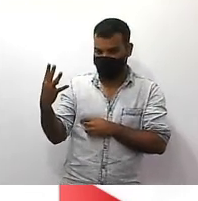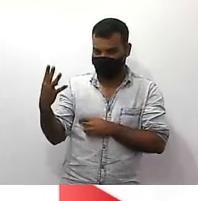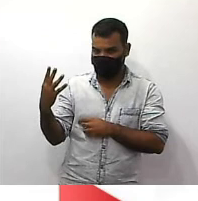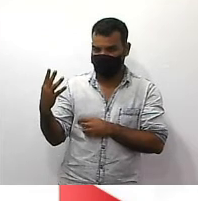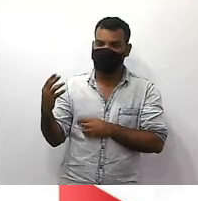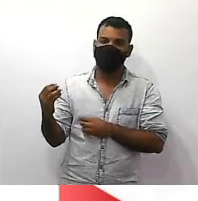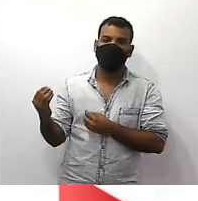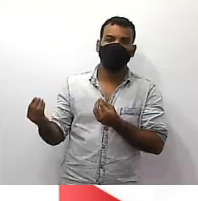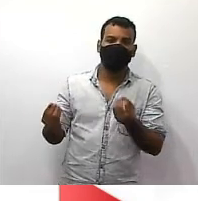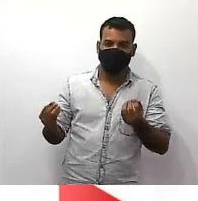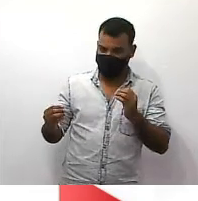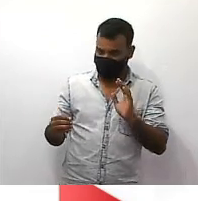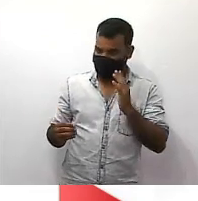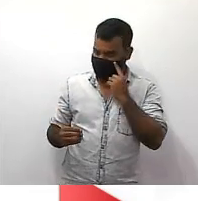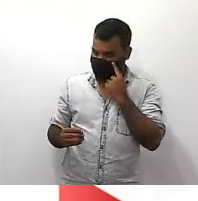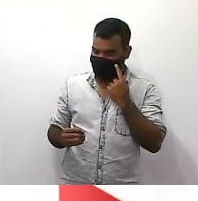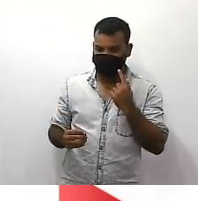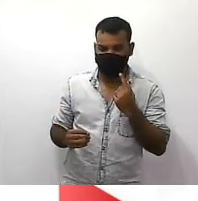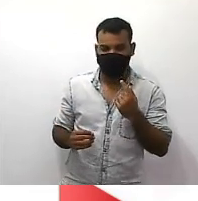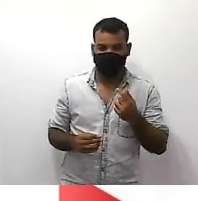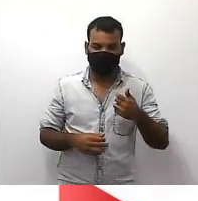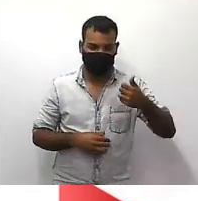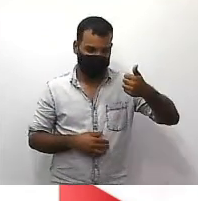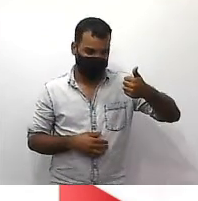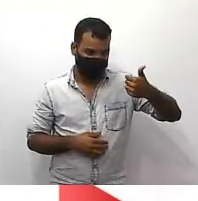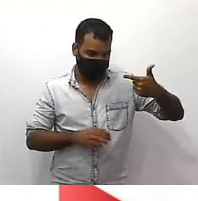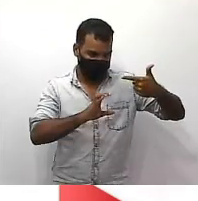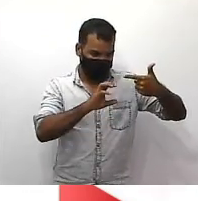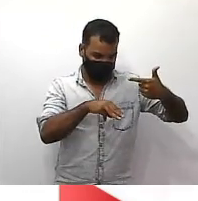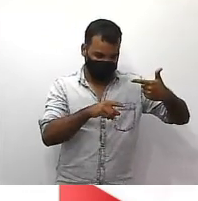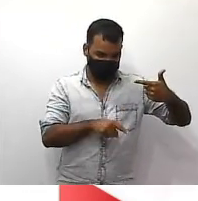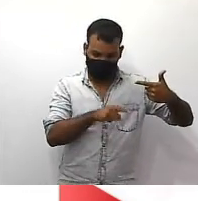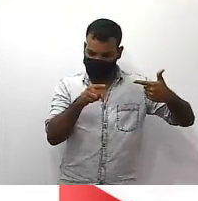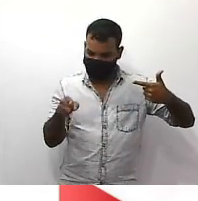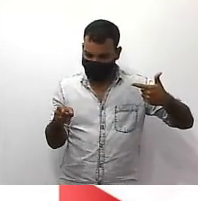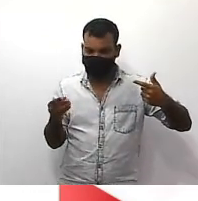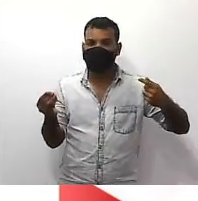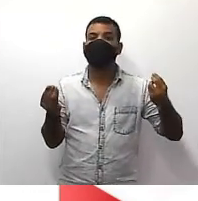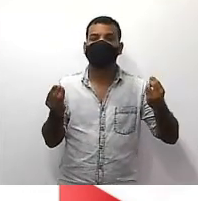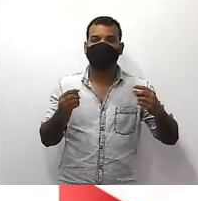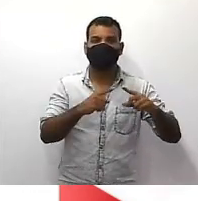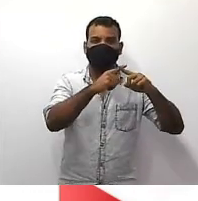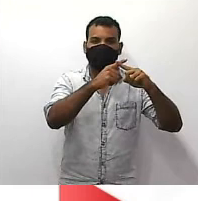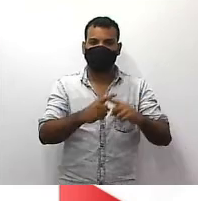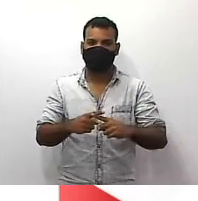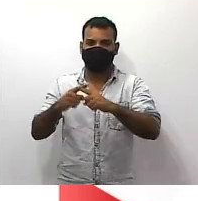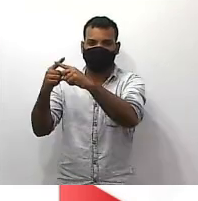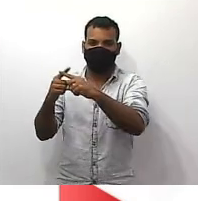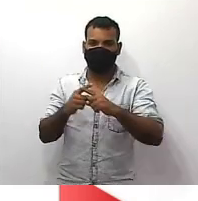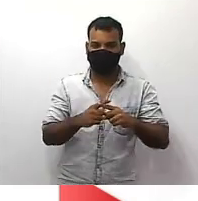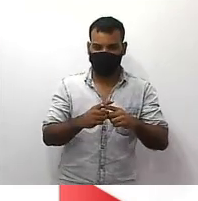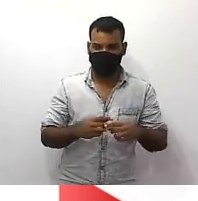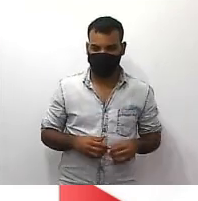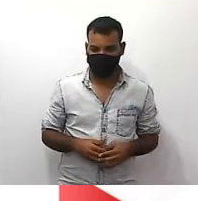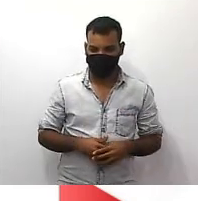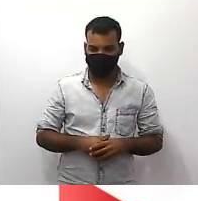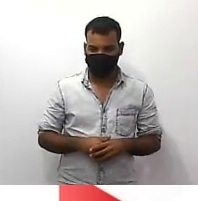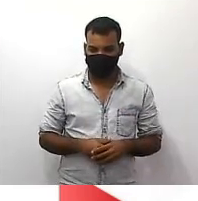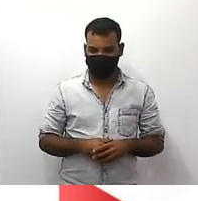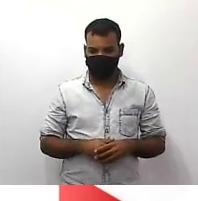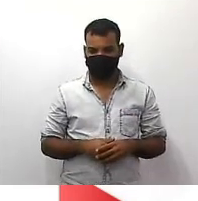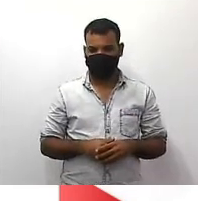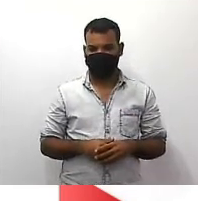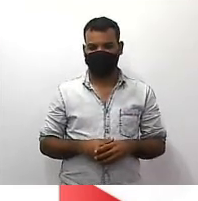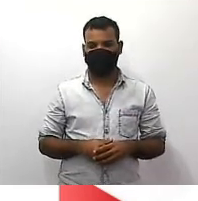quilômetros ok 12 centímetros no mapa vai que vai equivaler a quanto primeira coisa que eu vou explicar